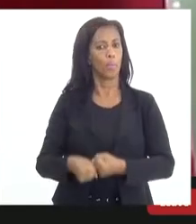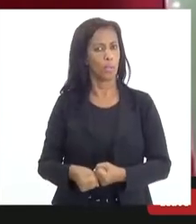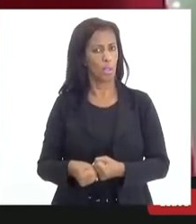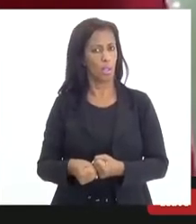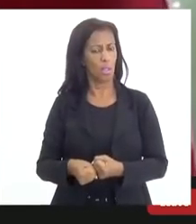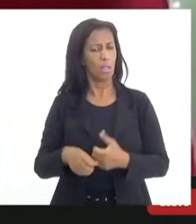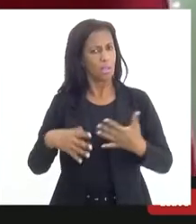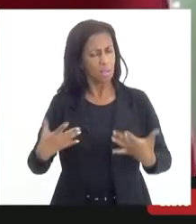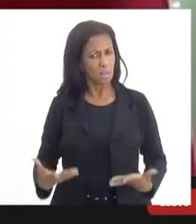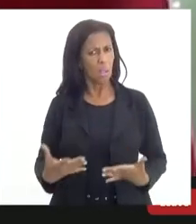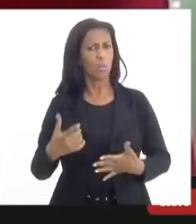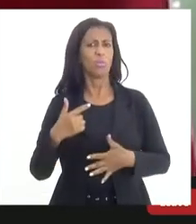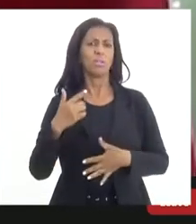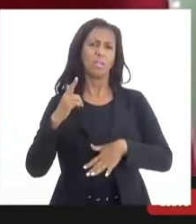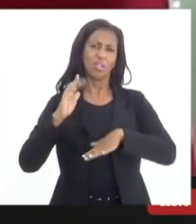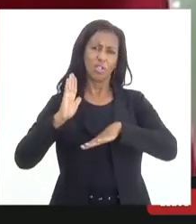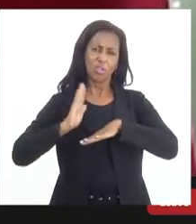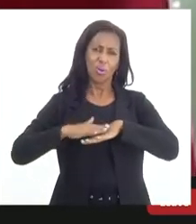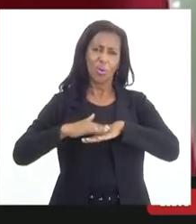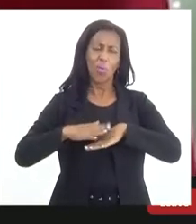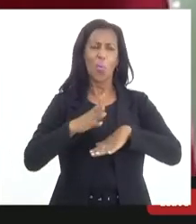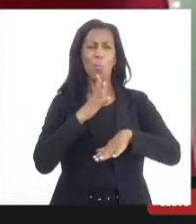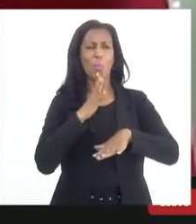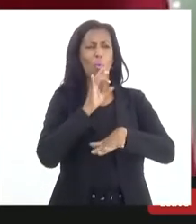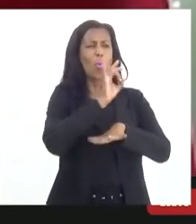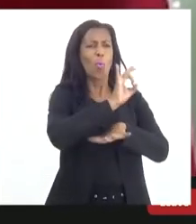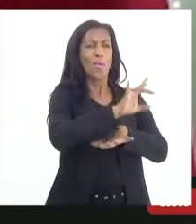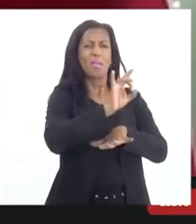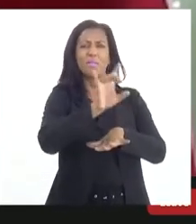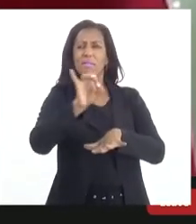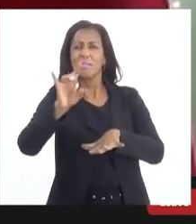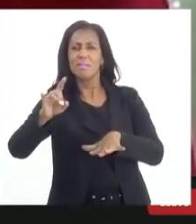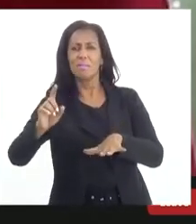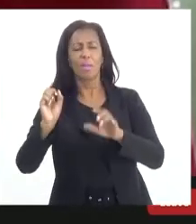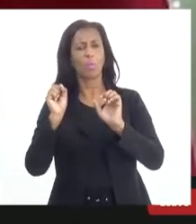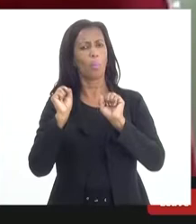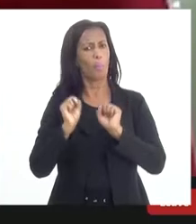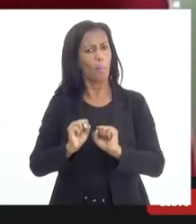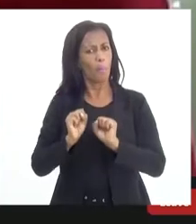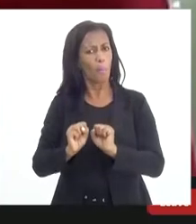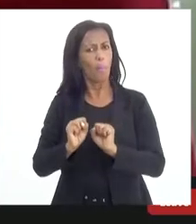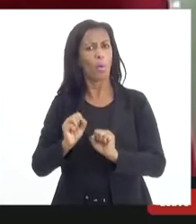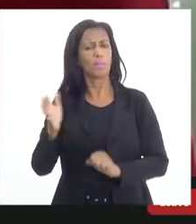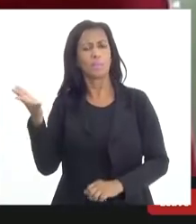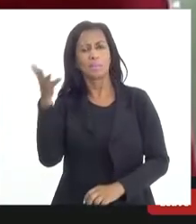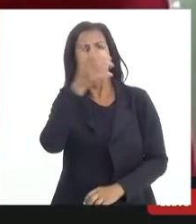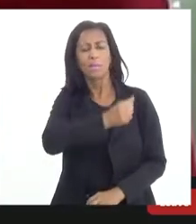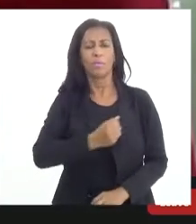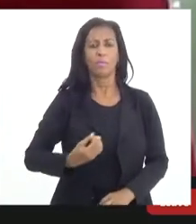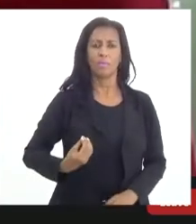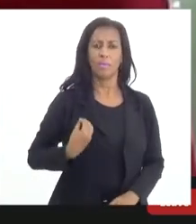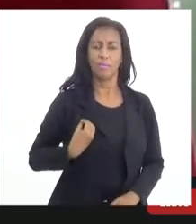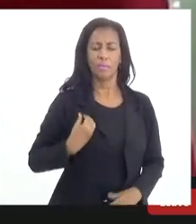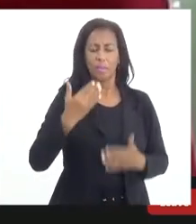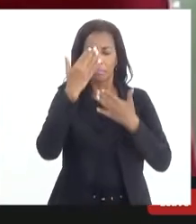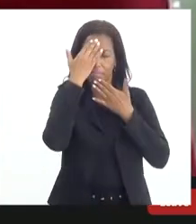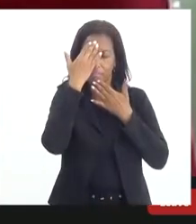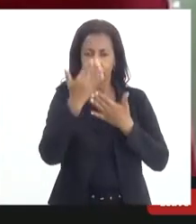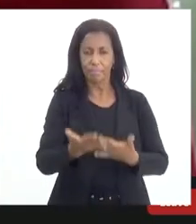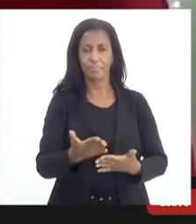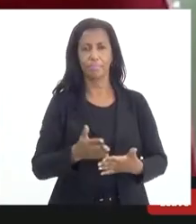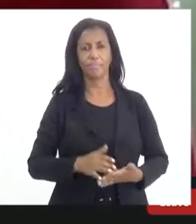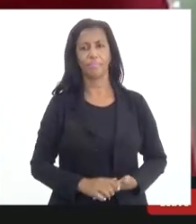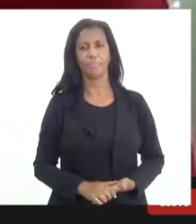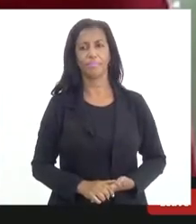empodere as pessoas com conhecimento, com informação, para que possam salvar vidas. Então, agradecendo a